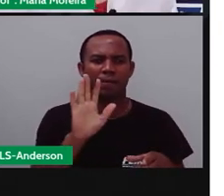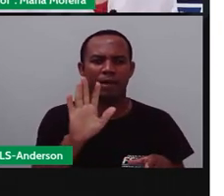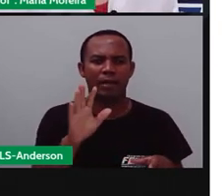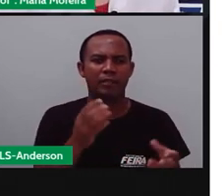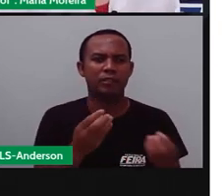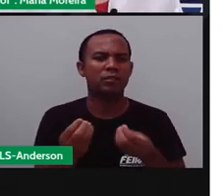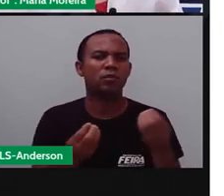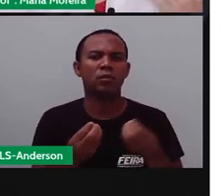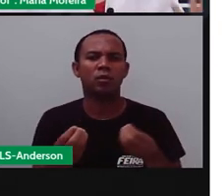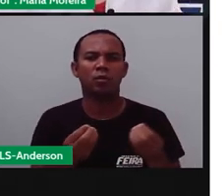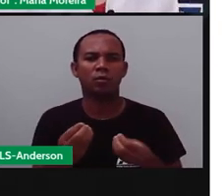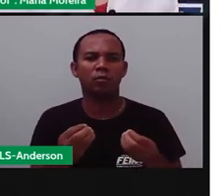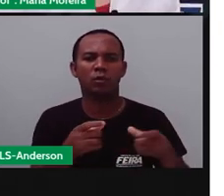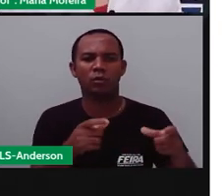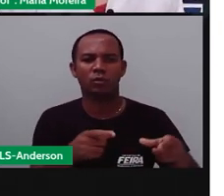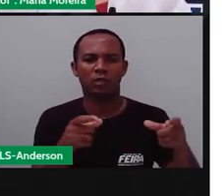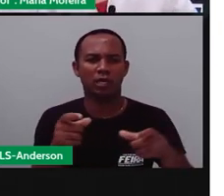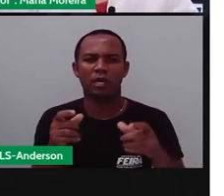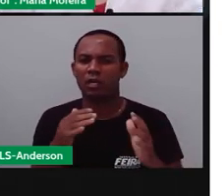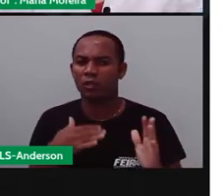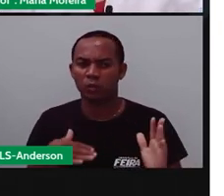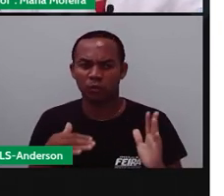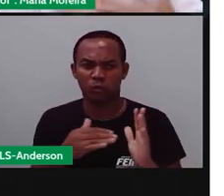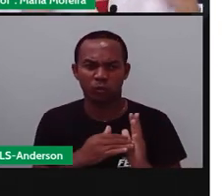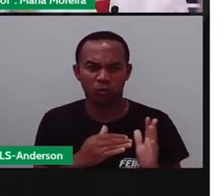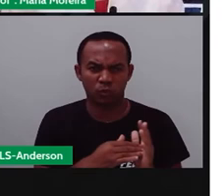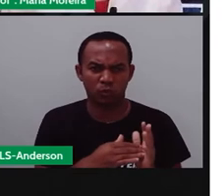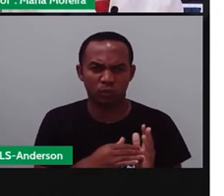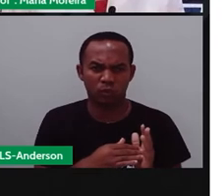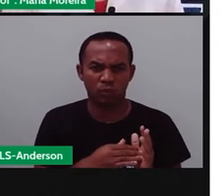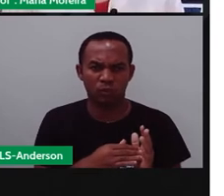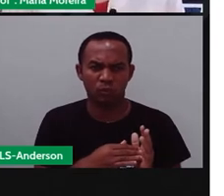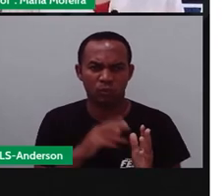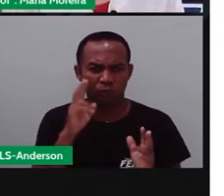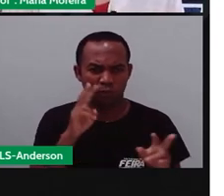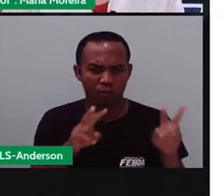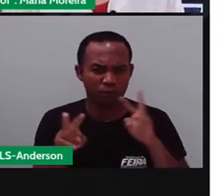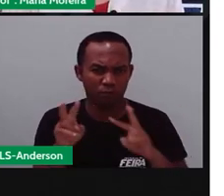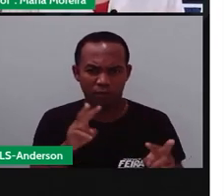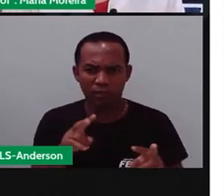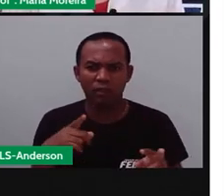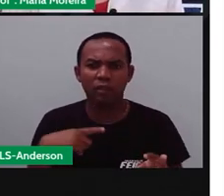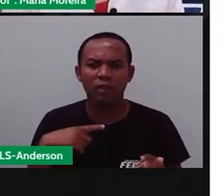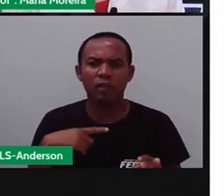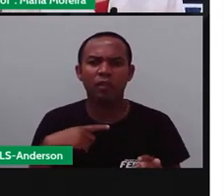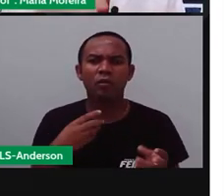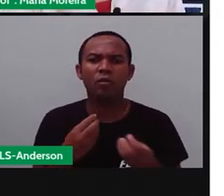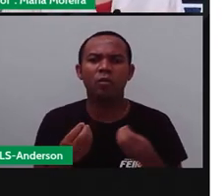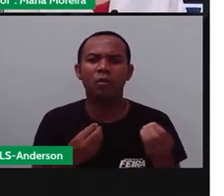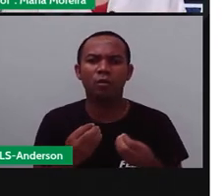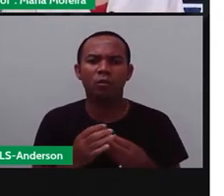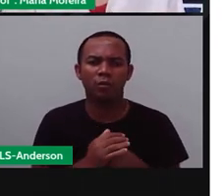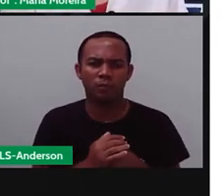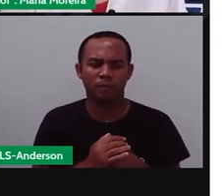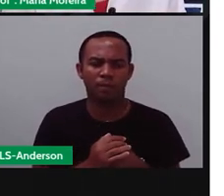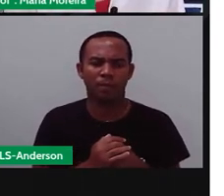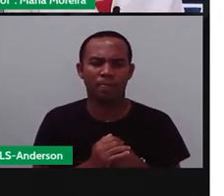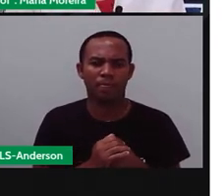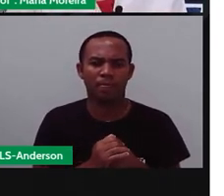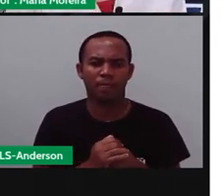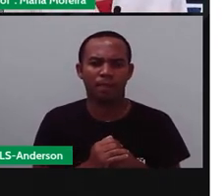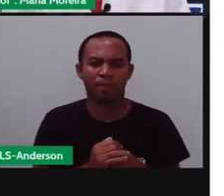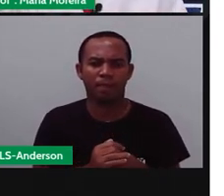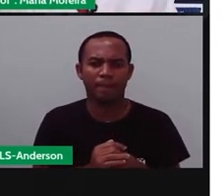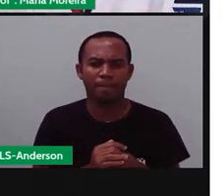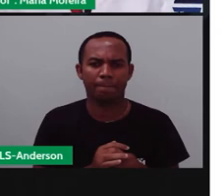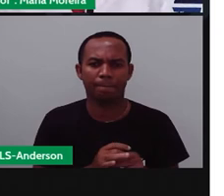existir lugares que nem tudo, tipo a quemfeira. O que que a quemfeira vocês não visualizam nesse período? Né? É a pescaria? É o pau